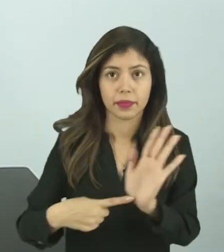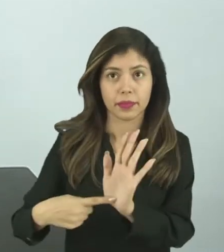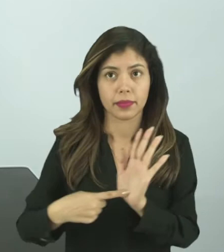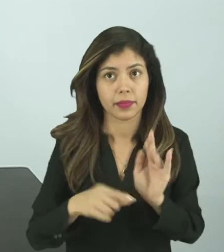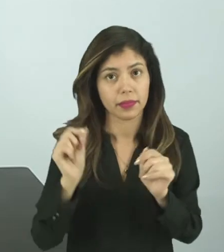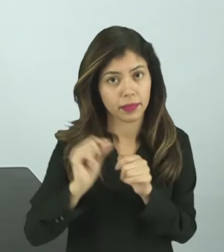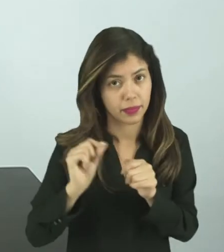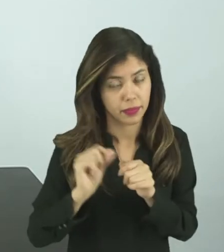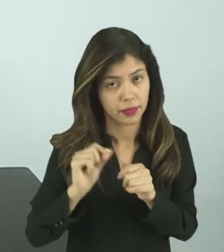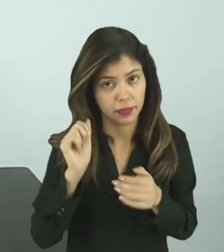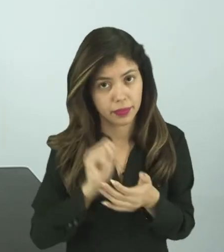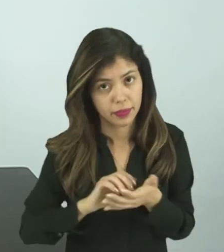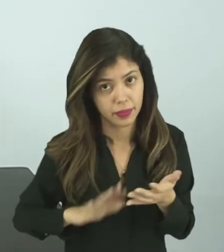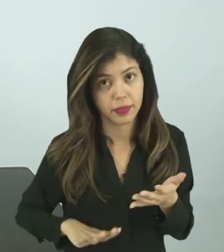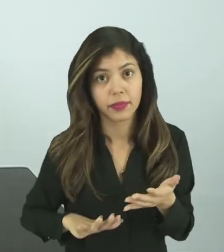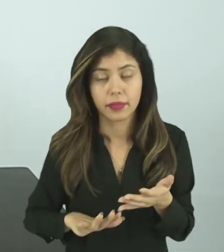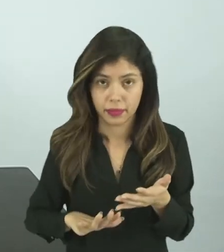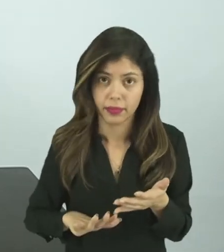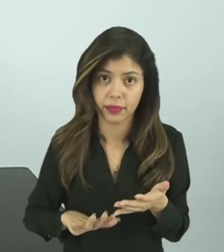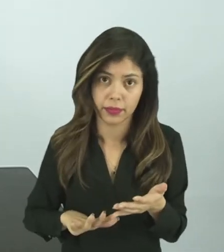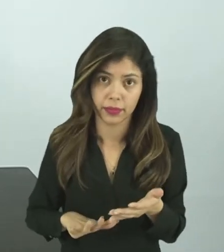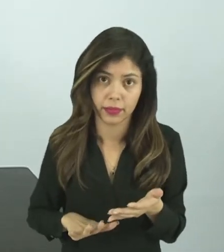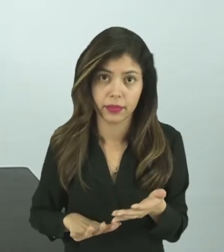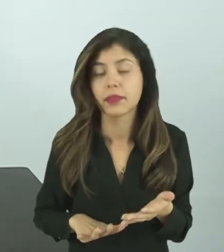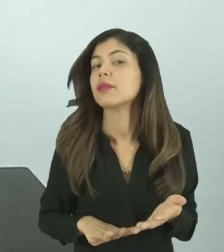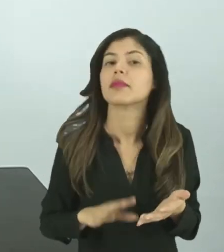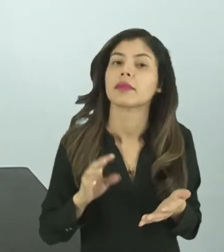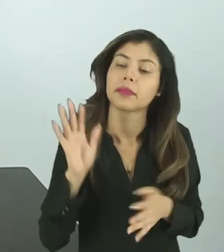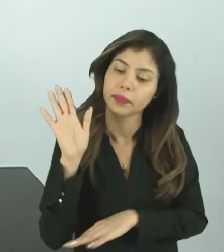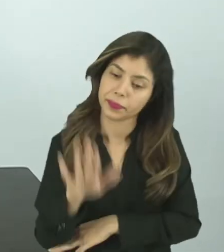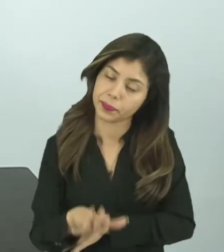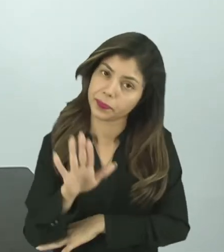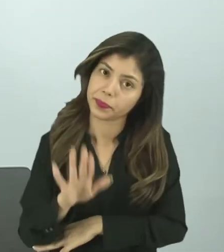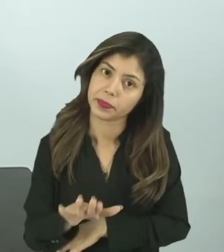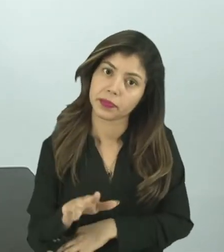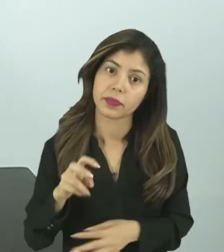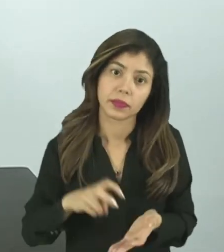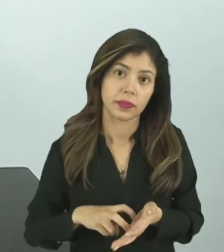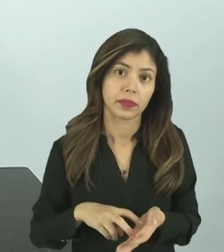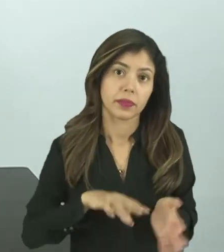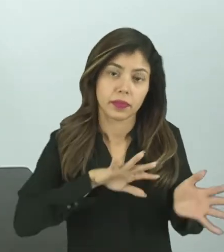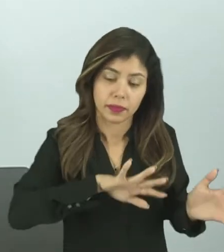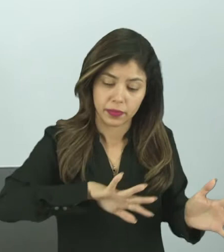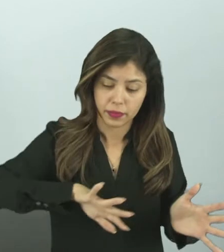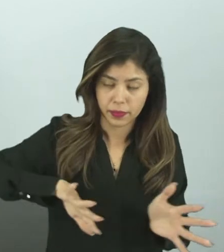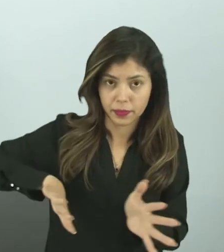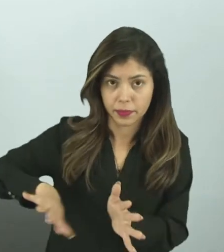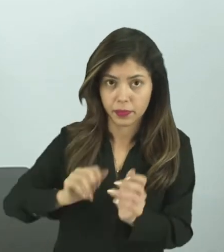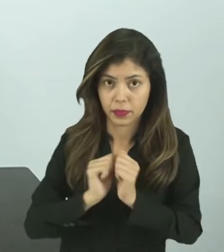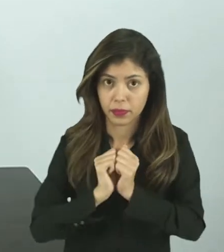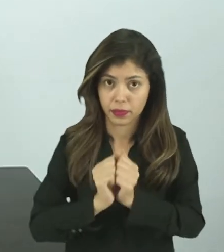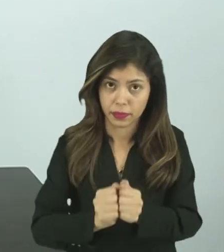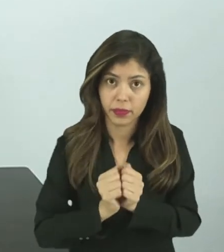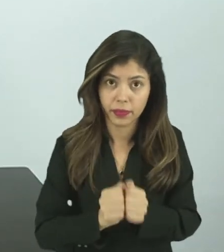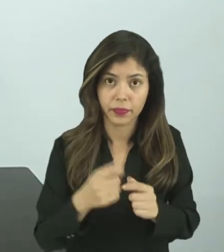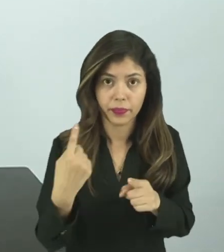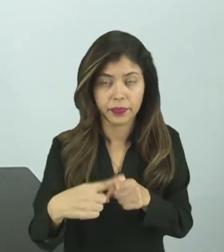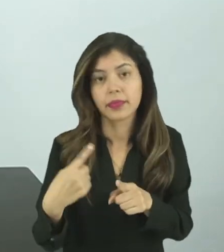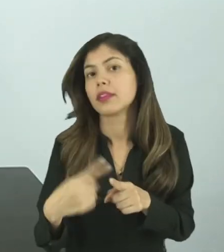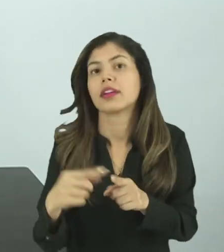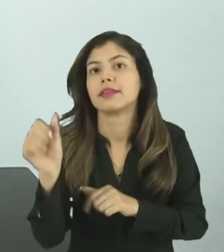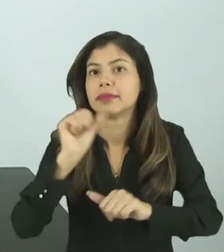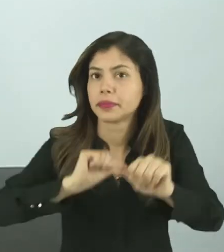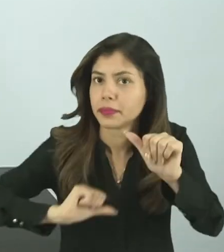realizando atividades, que realizam no período da tarde, e eu vou mudar a posição da caixa, porque vai